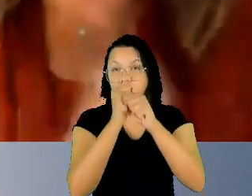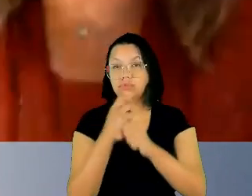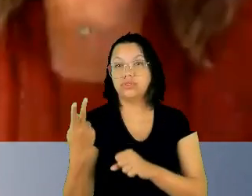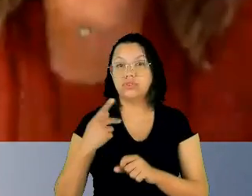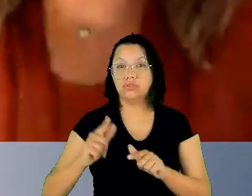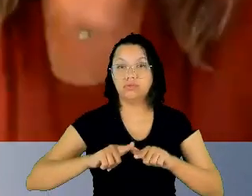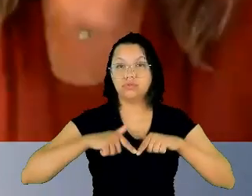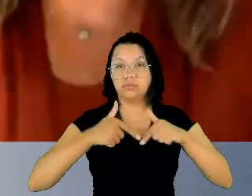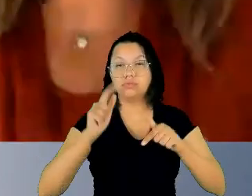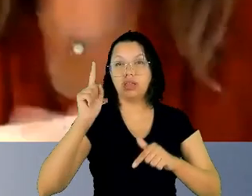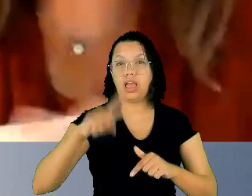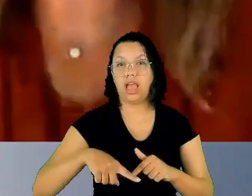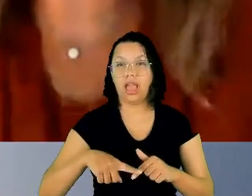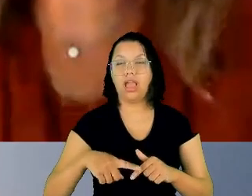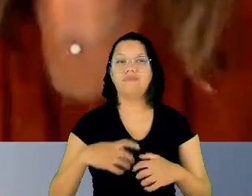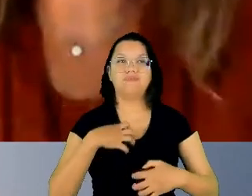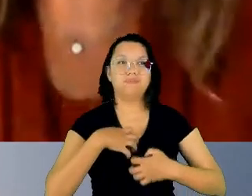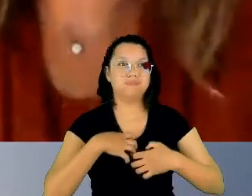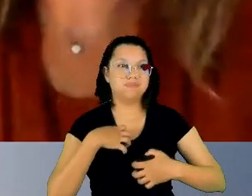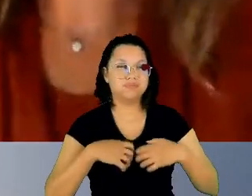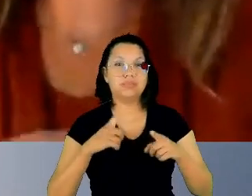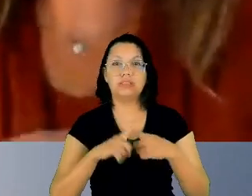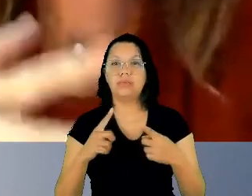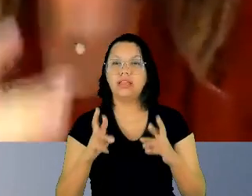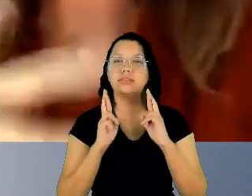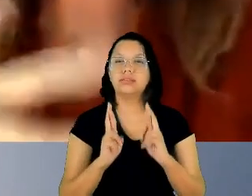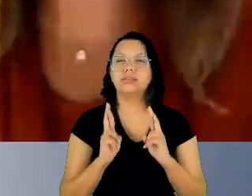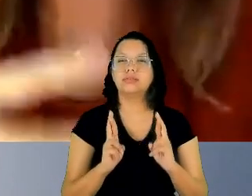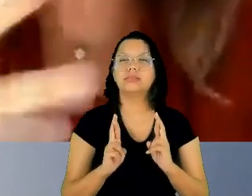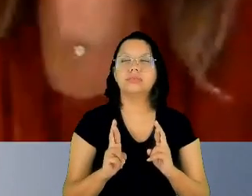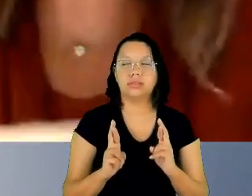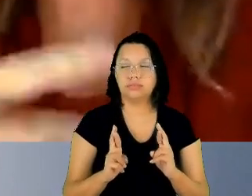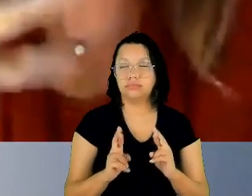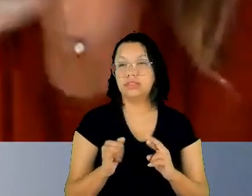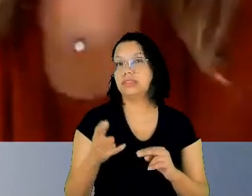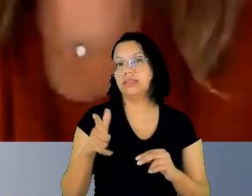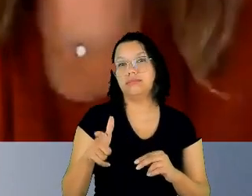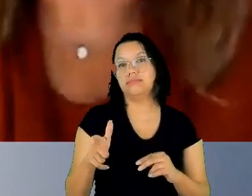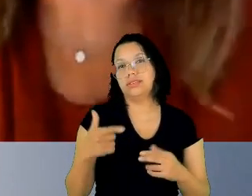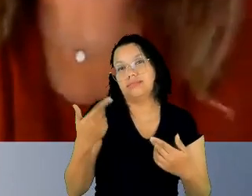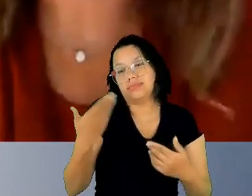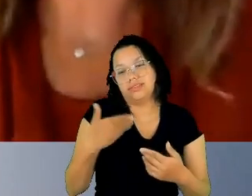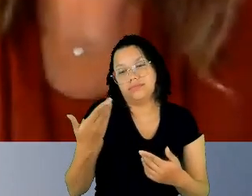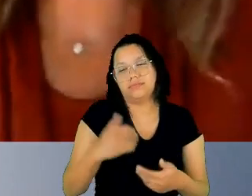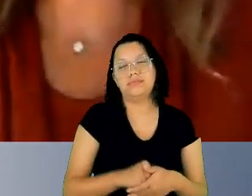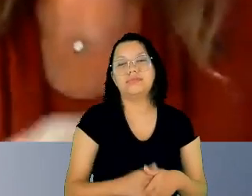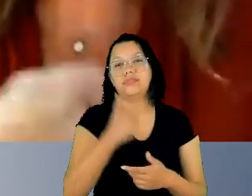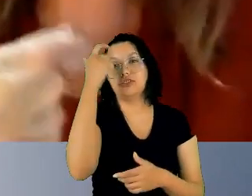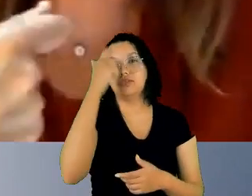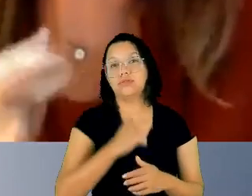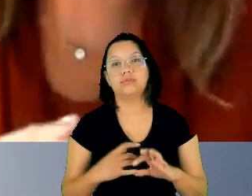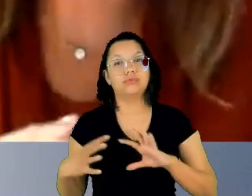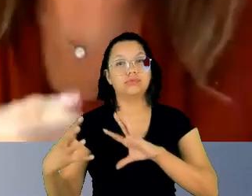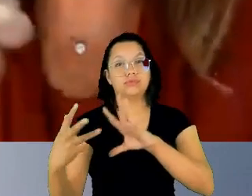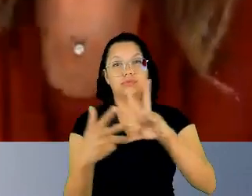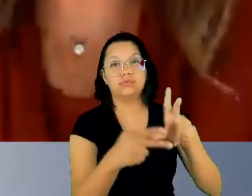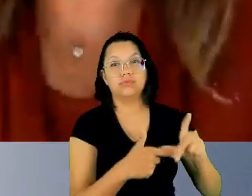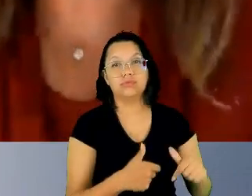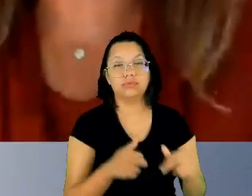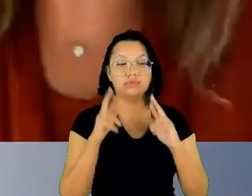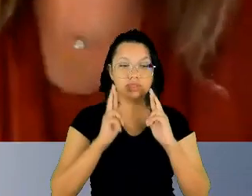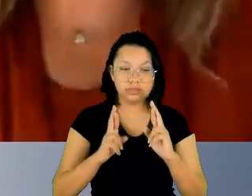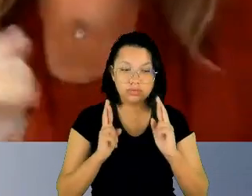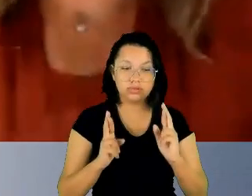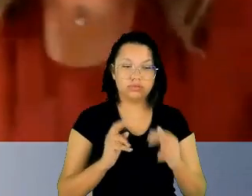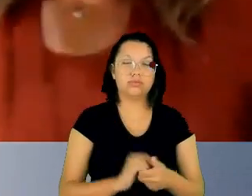sobretudo a esperança senão nós não estaríamos aqui nós somos todos e todas esperançosos as mudanças são necessárias